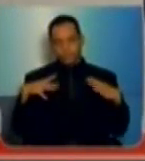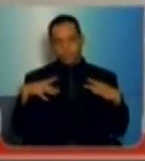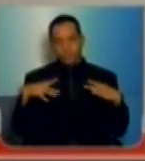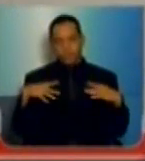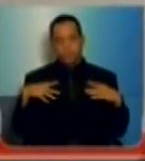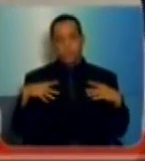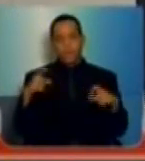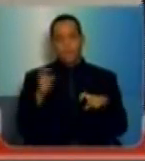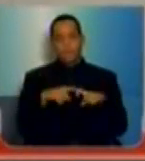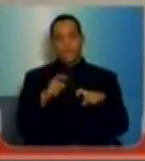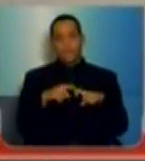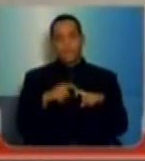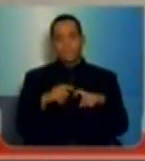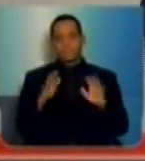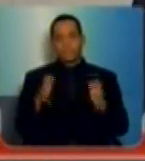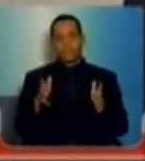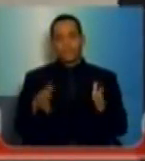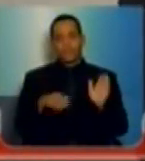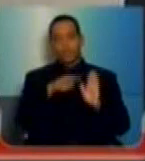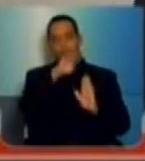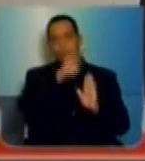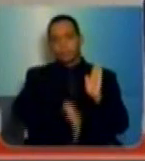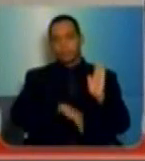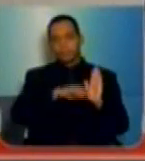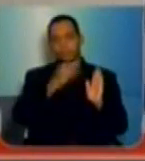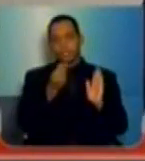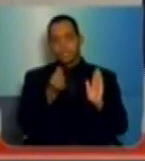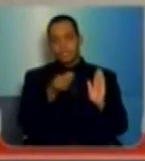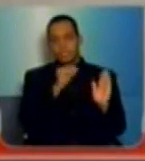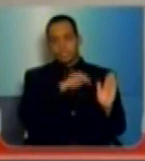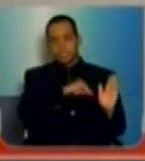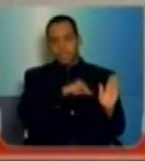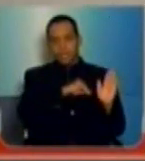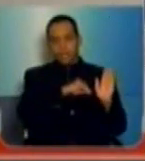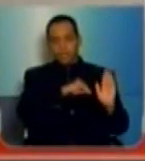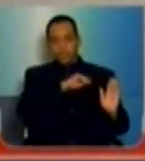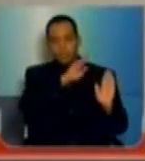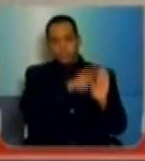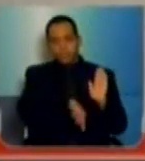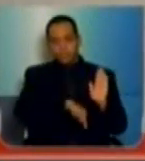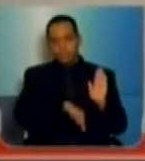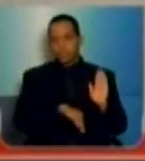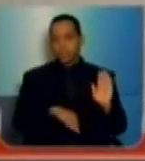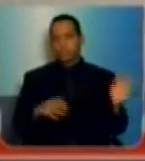uma falta médica, ele é punido na rede municipal de ensino, porque ele perde